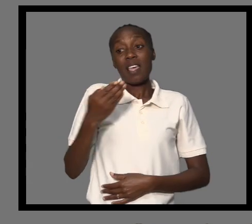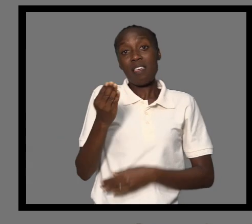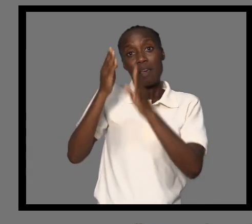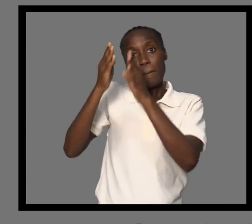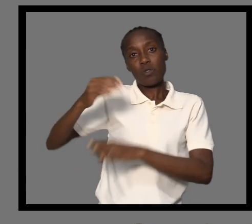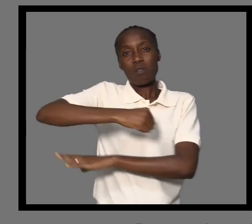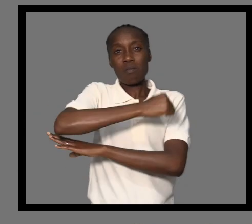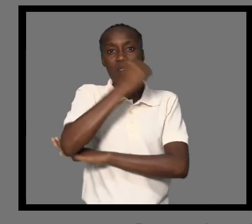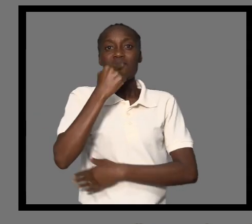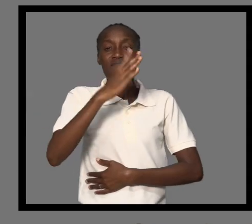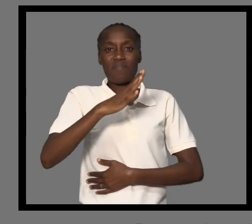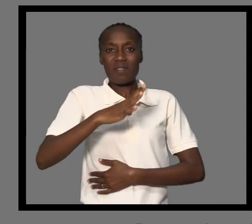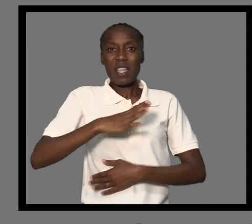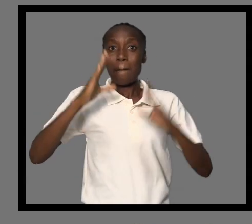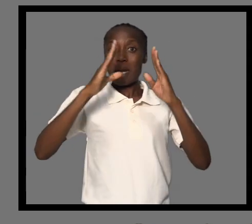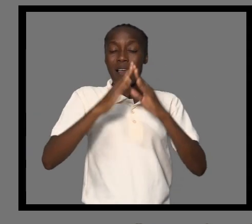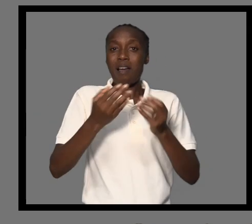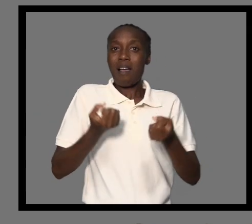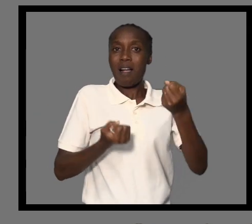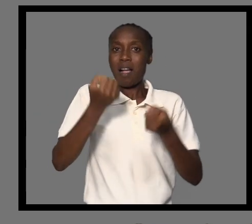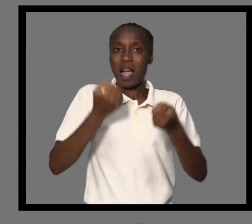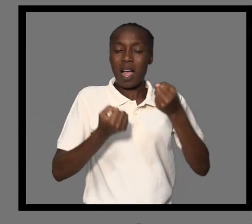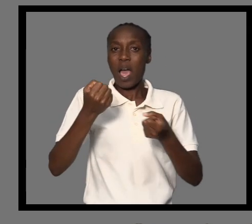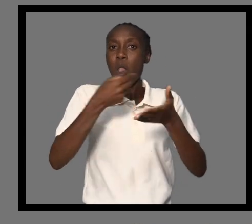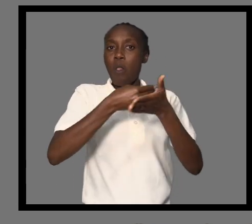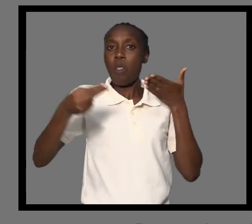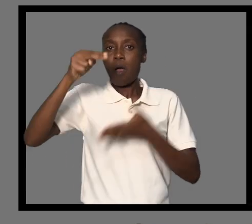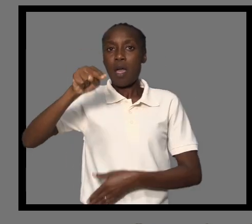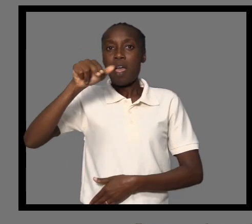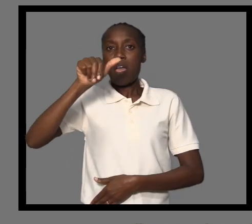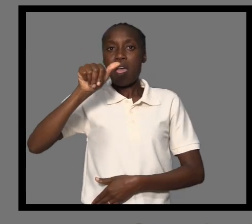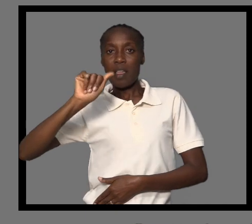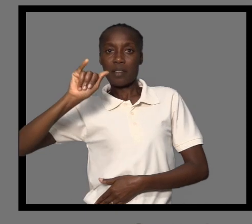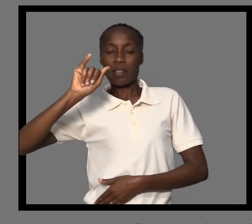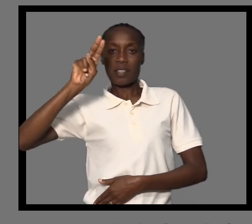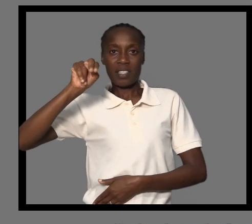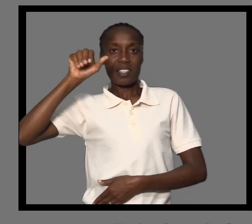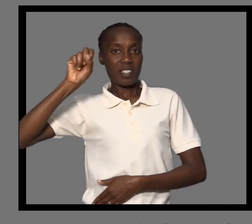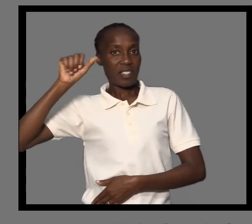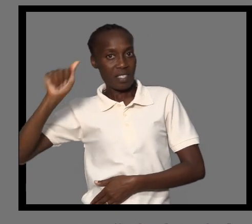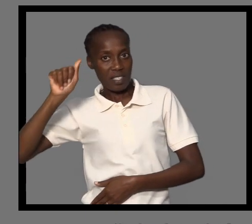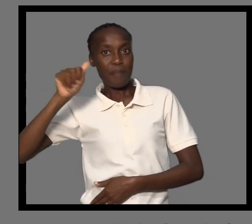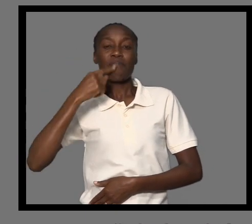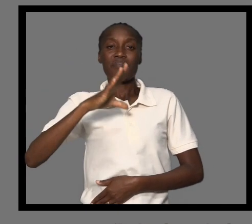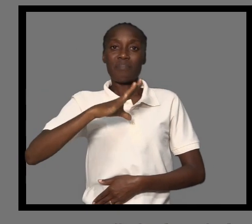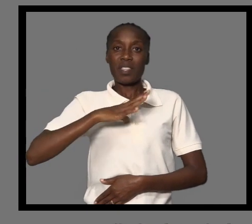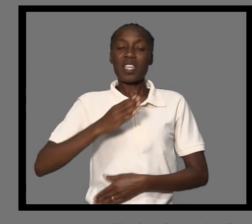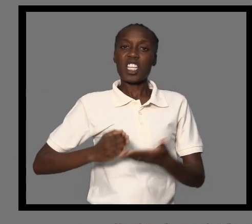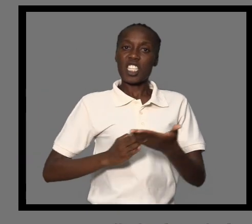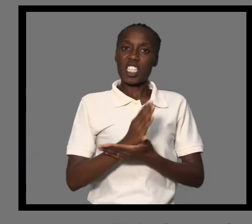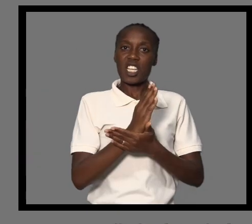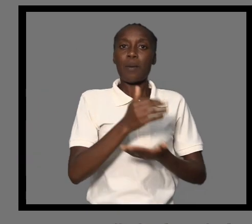levar para casa uma viatura da marca Nissel Hotboard dupla cabina com direito à